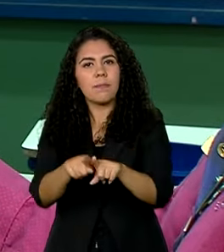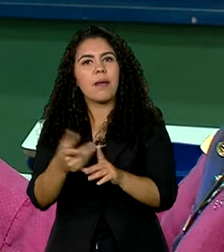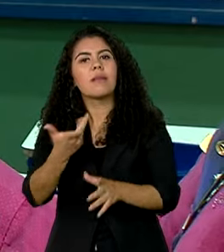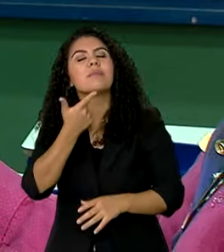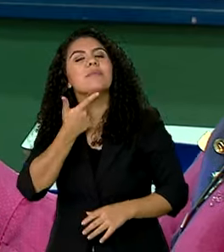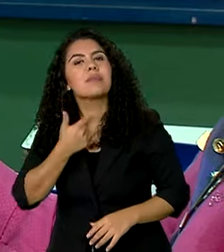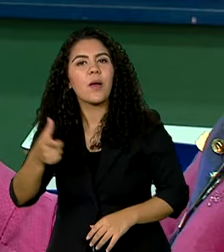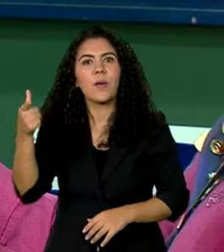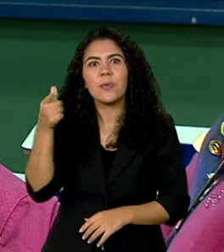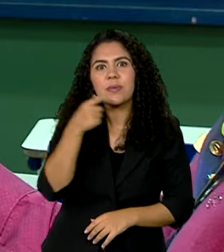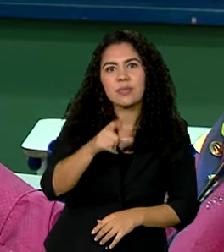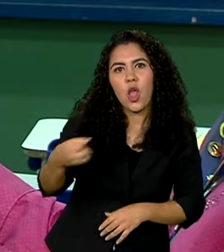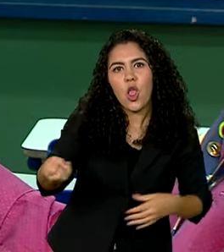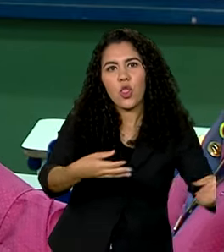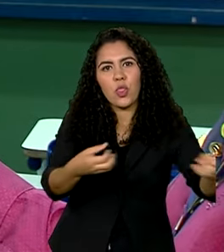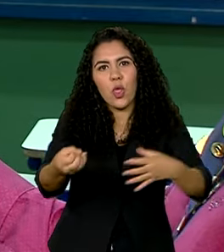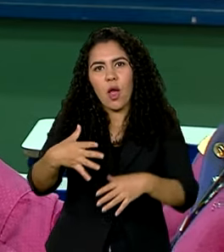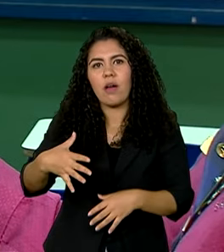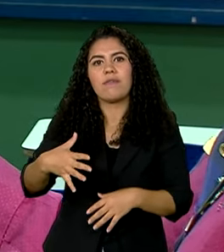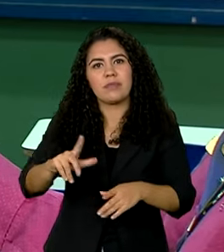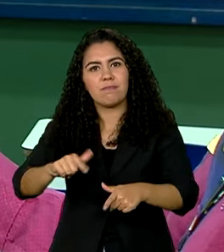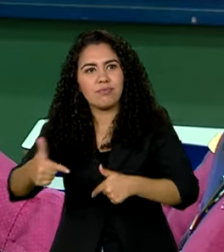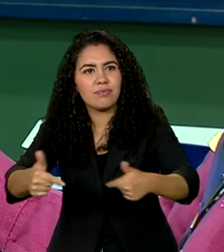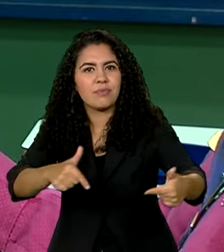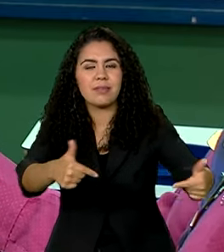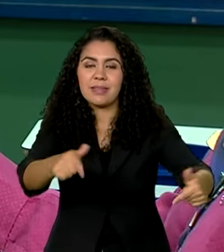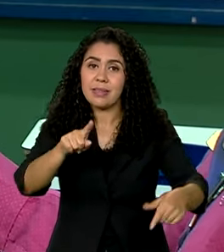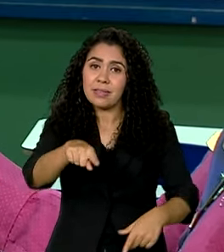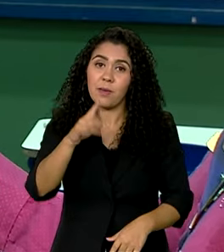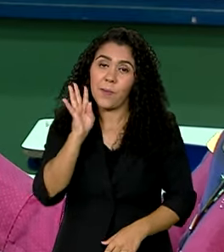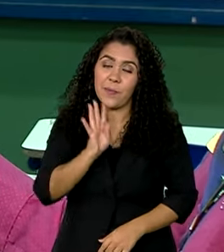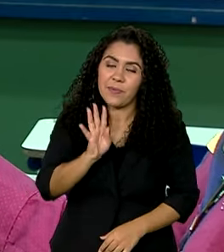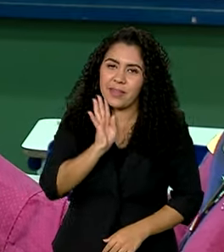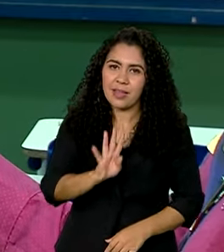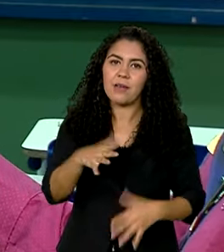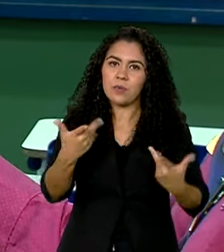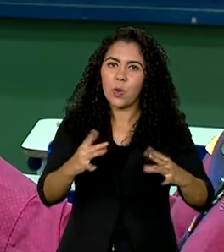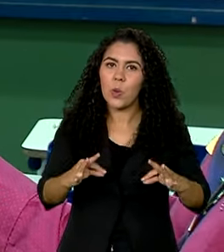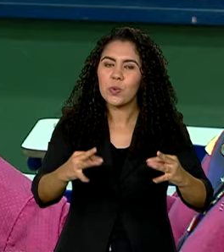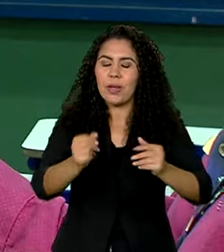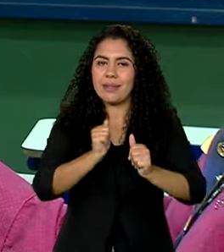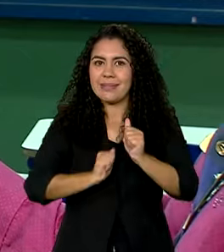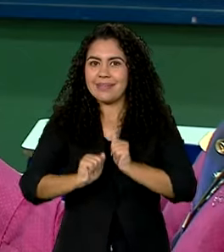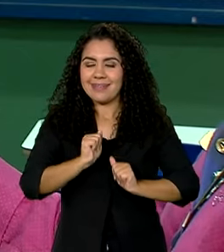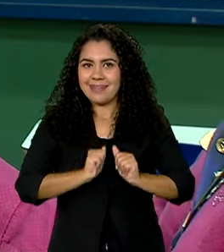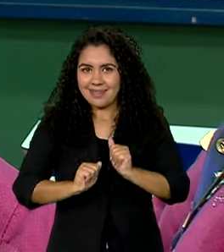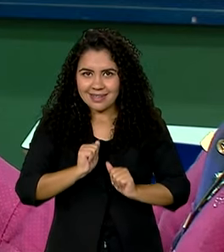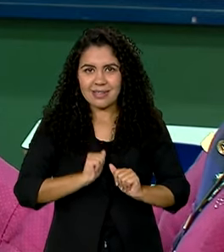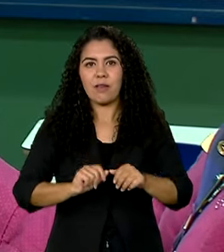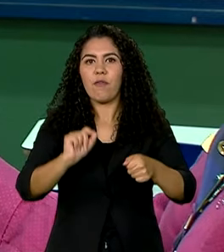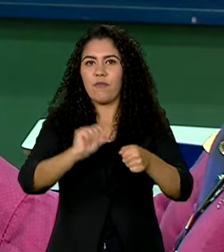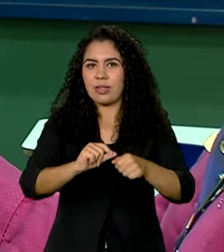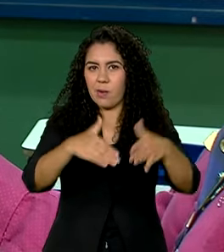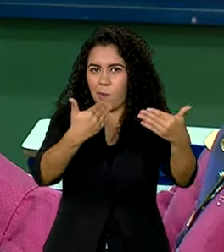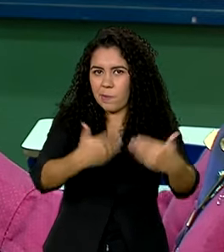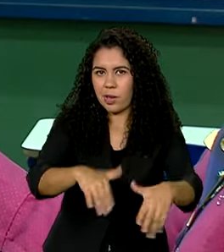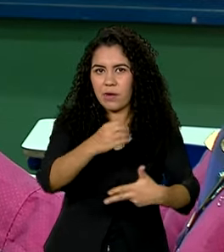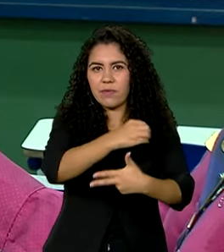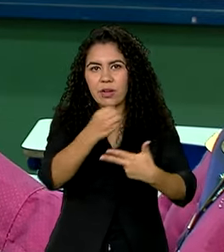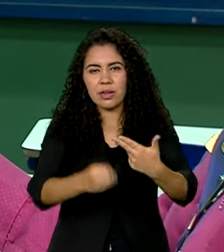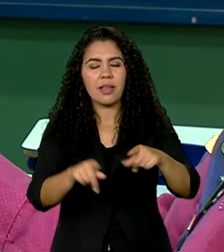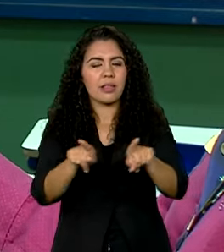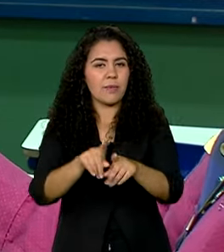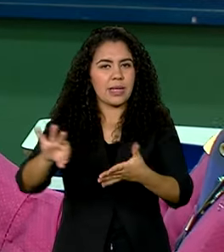Alcançar novos ares aí e é bacana isso. Então, todos estão ansiosos para fazer o Enem, a